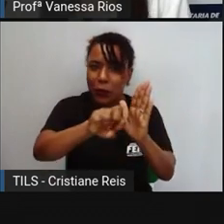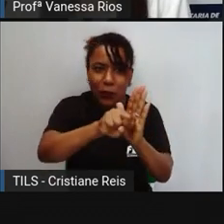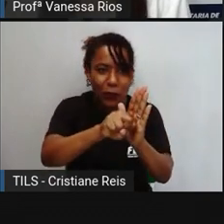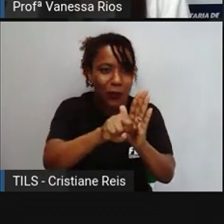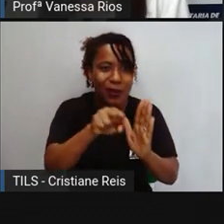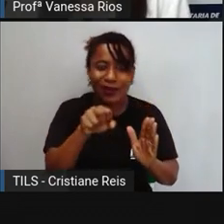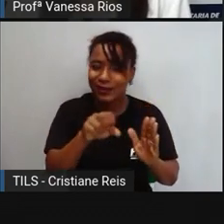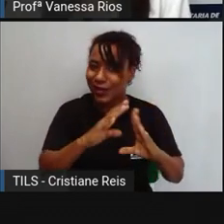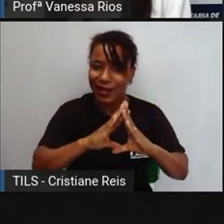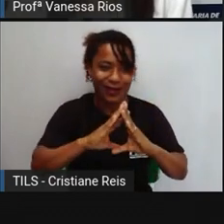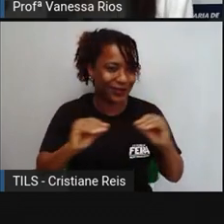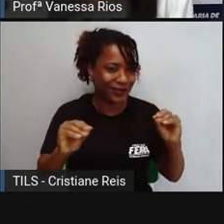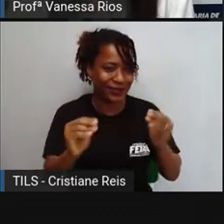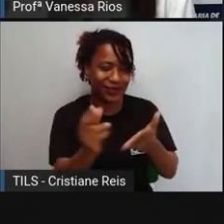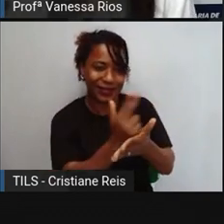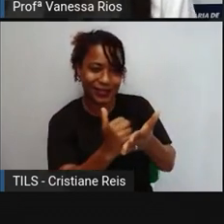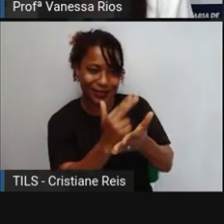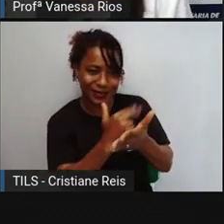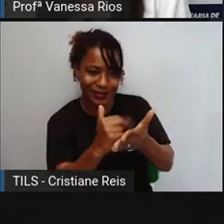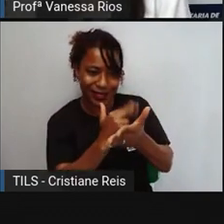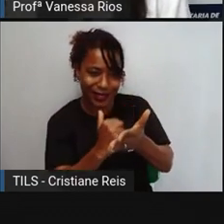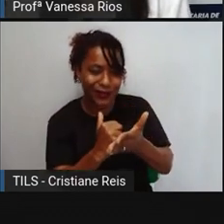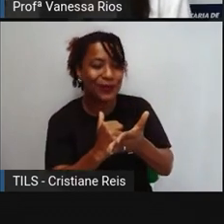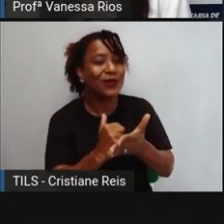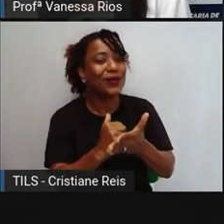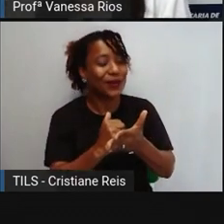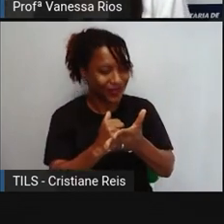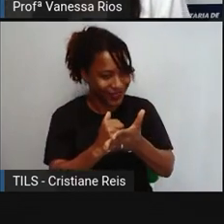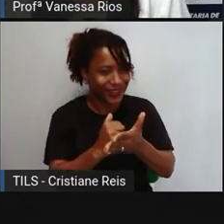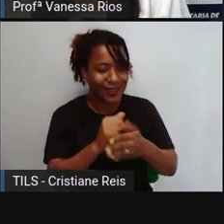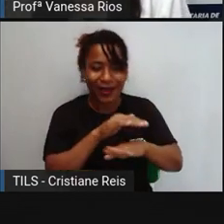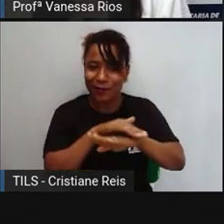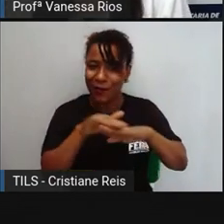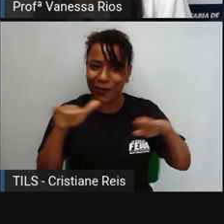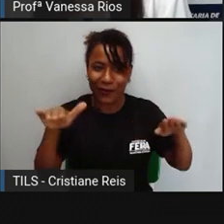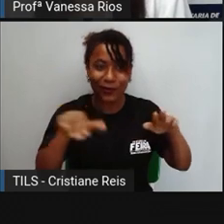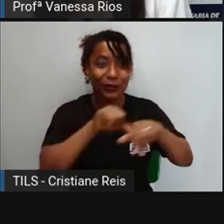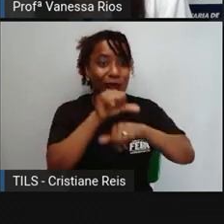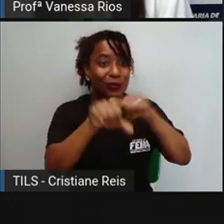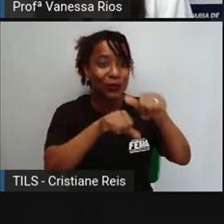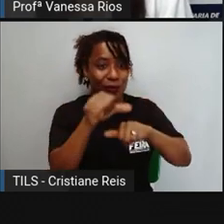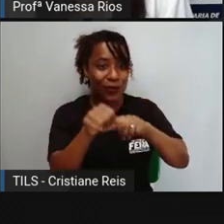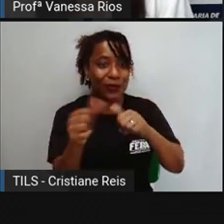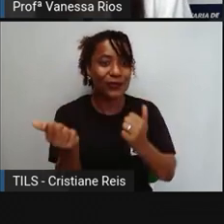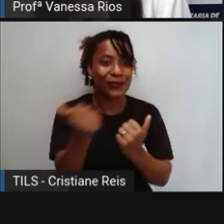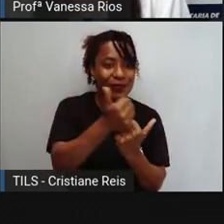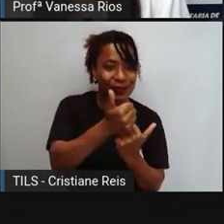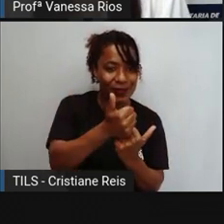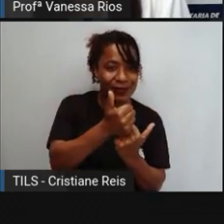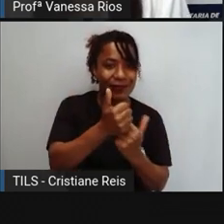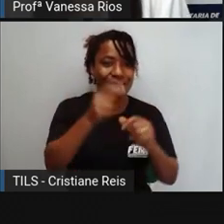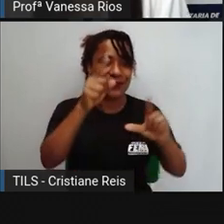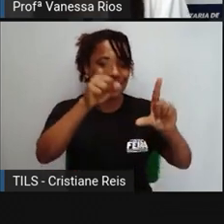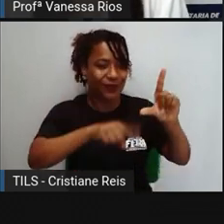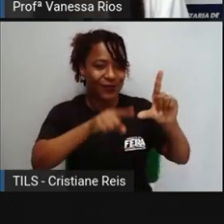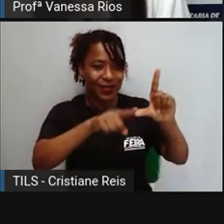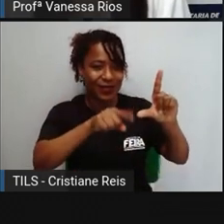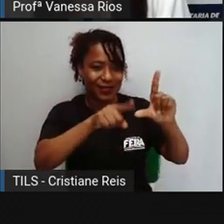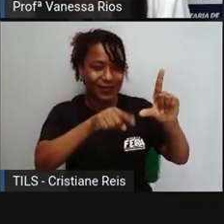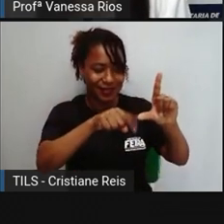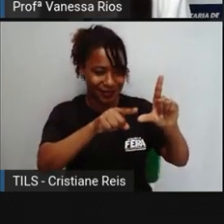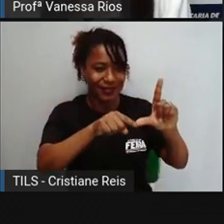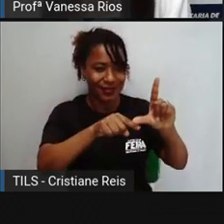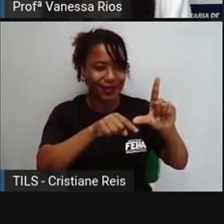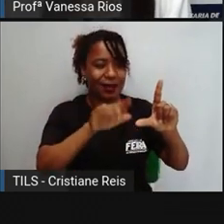imagens, do que é pictórico, não é, para a utilização das letras. Só que o alfabeto romano,